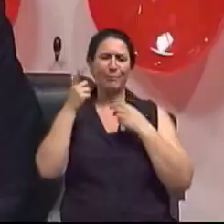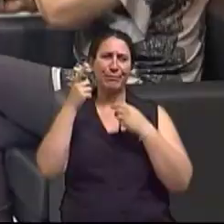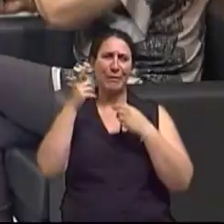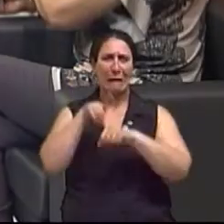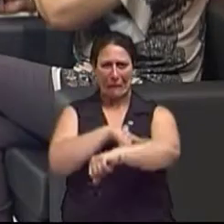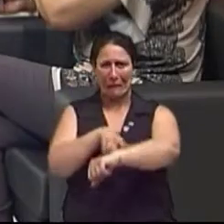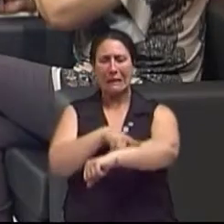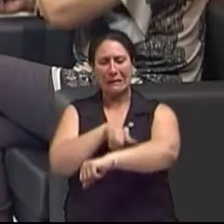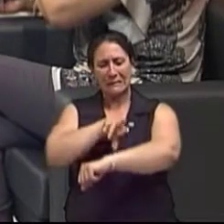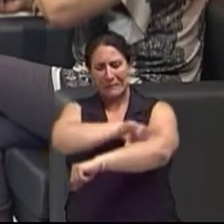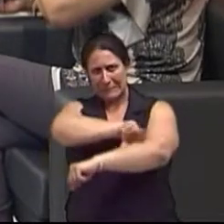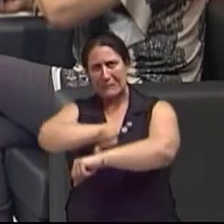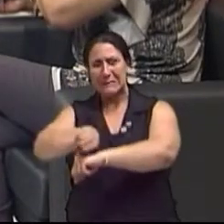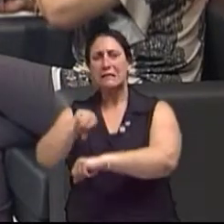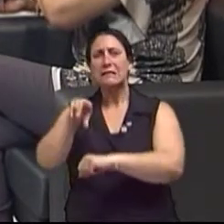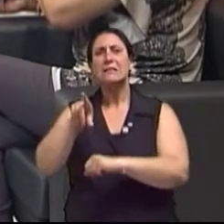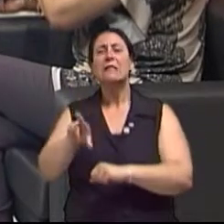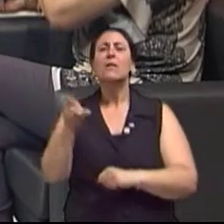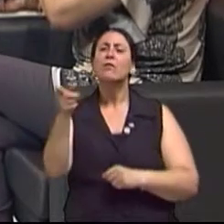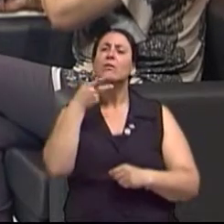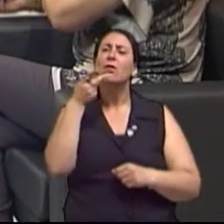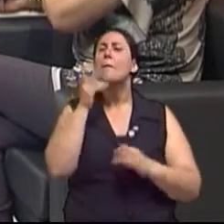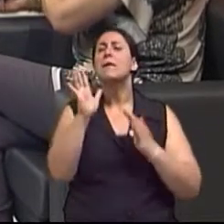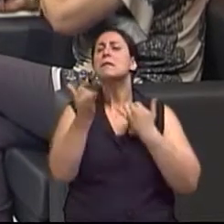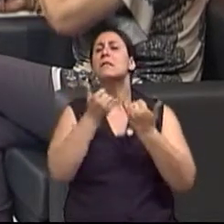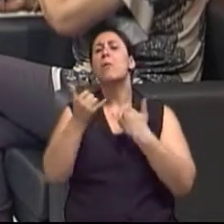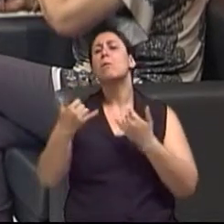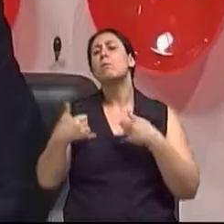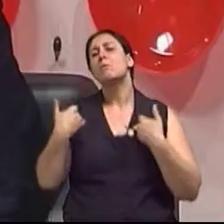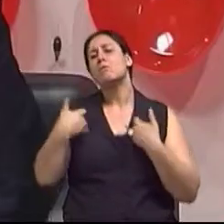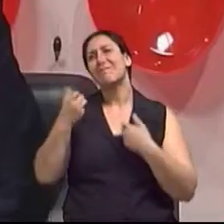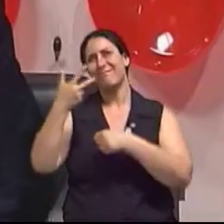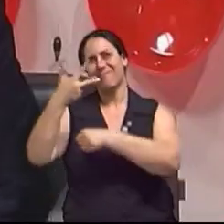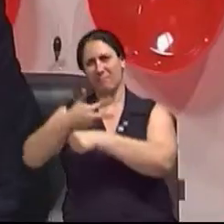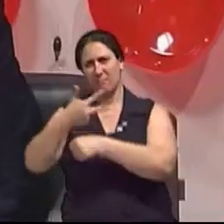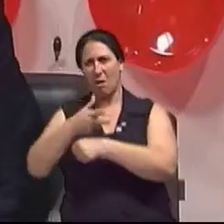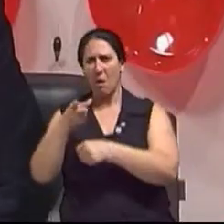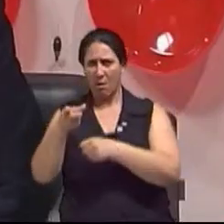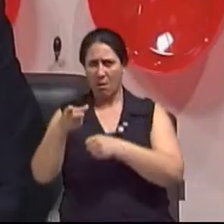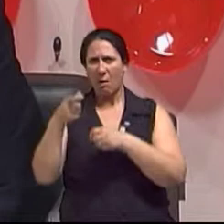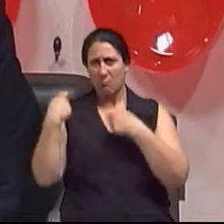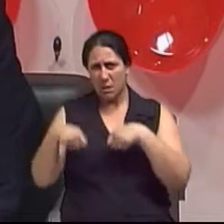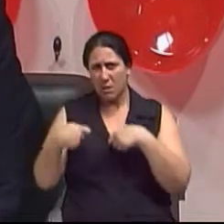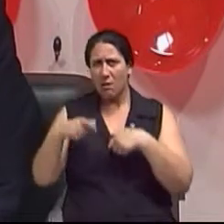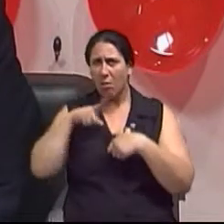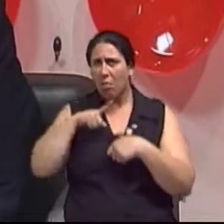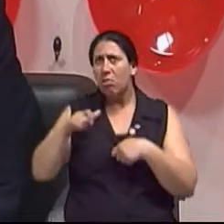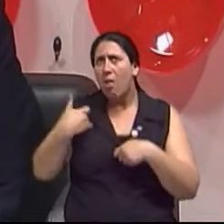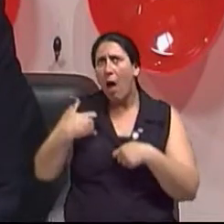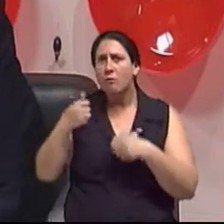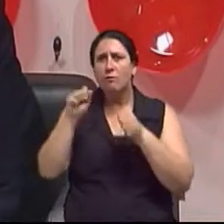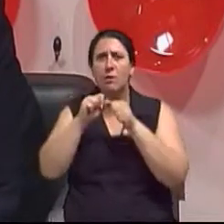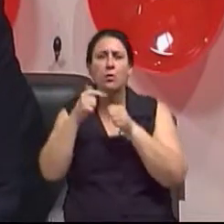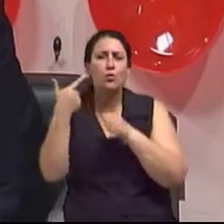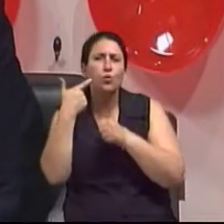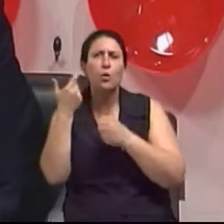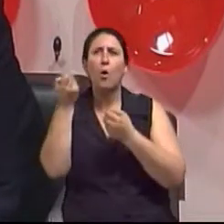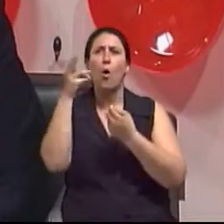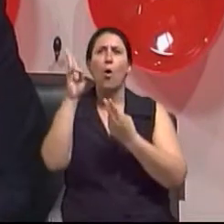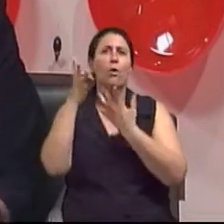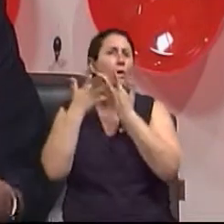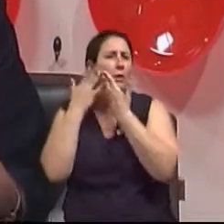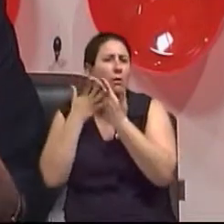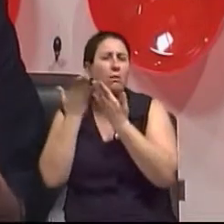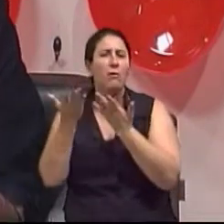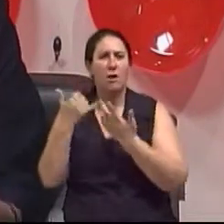coloca aí, que podem acontecer, uma pessoa de mais idade, tem limite de idade para fazer essa intervenção? Não, se